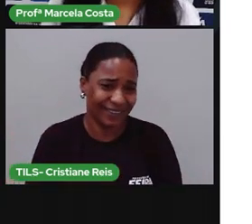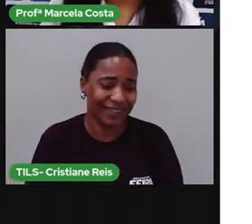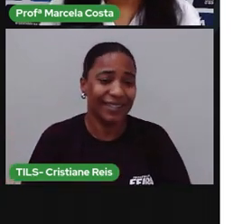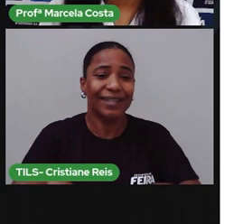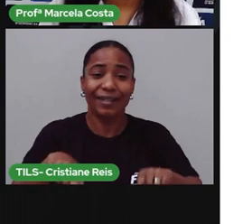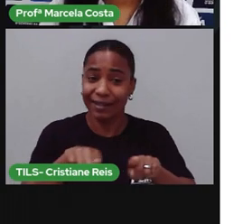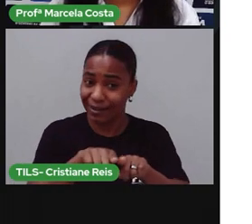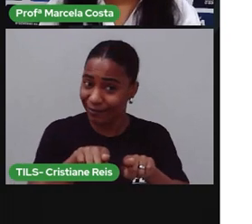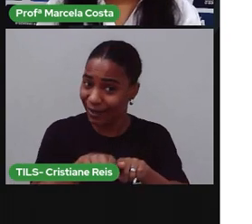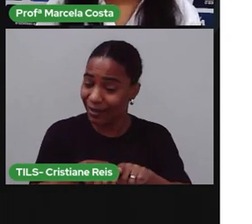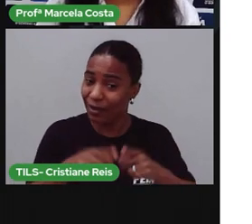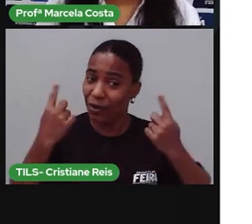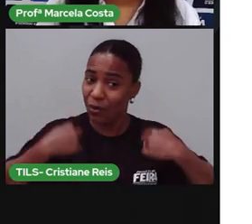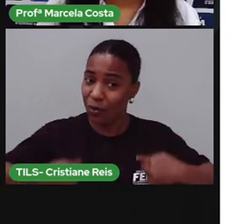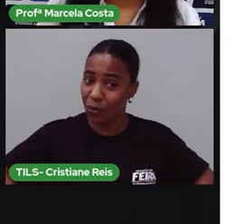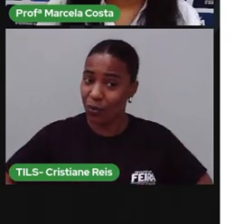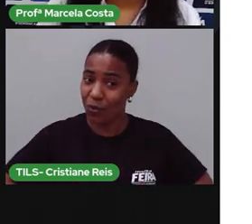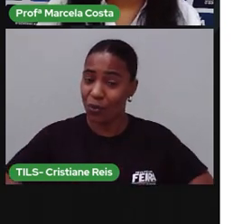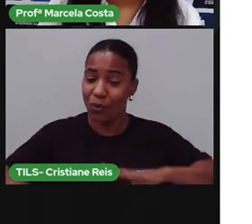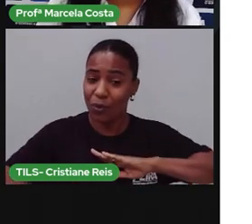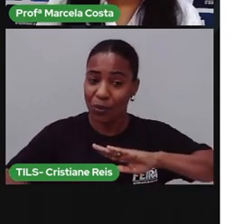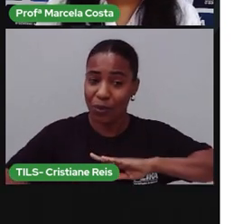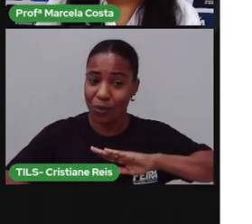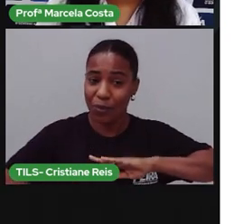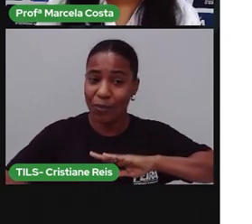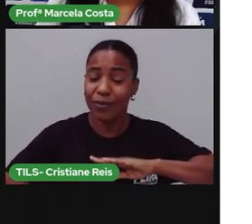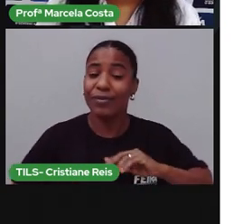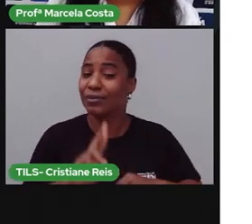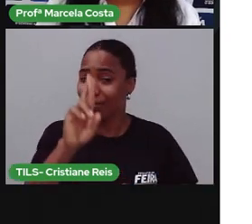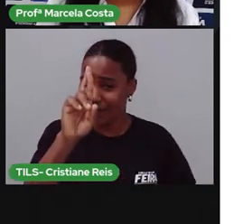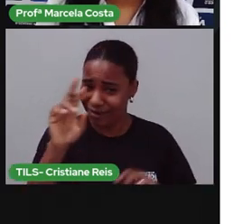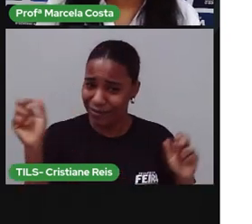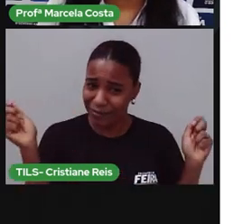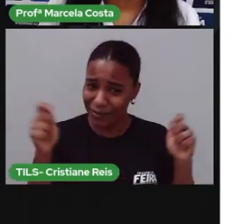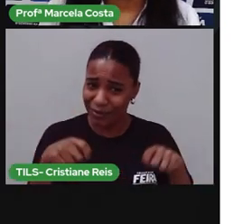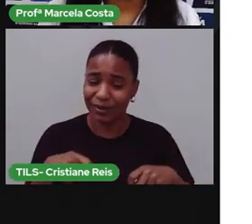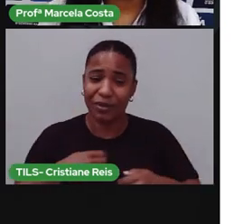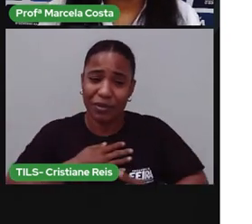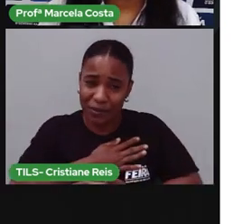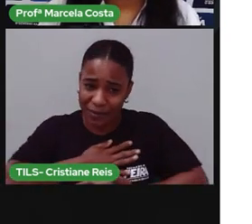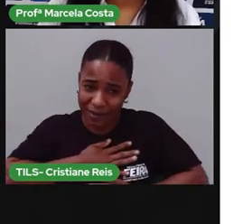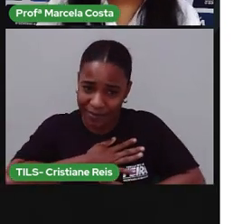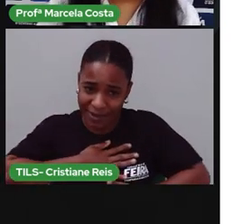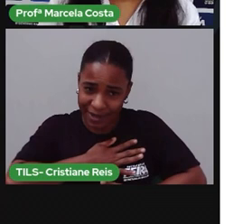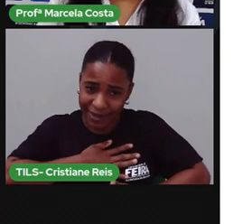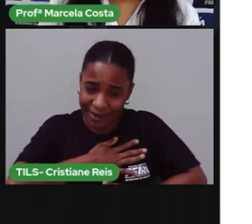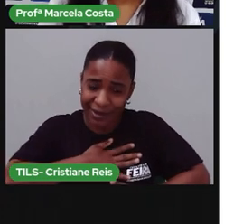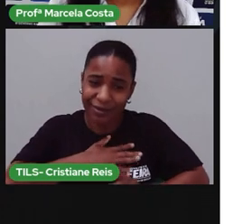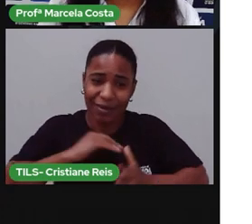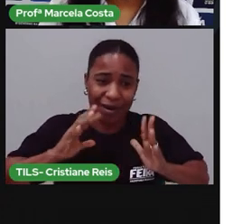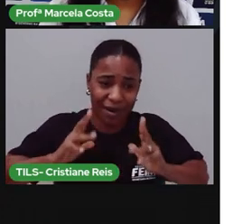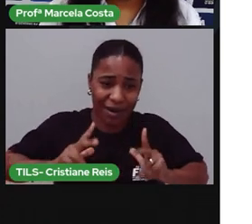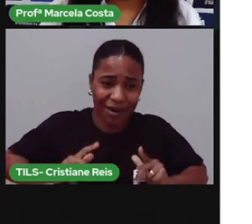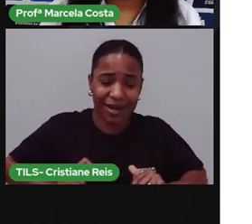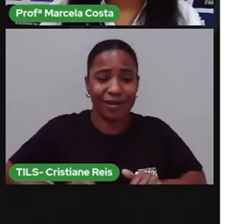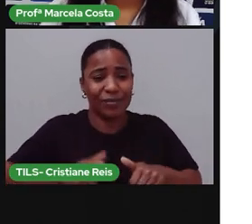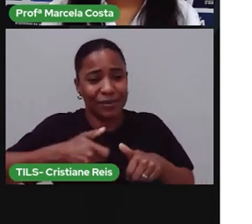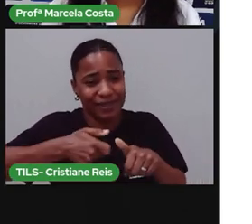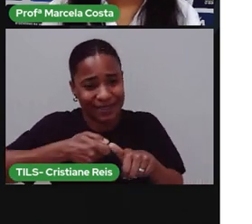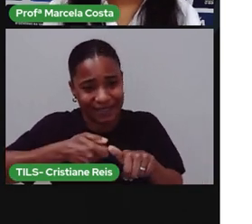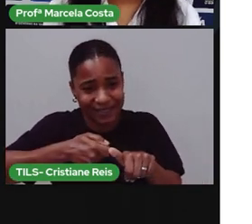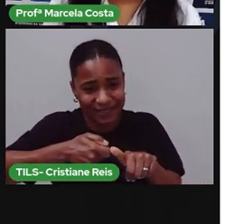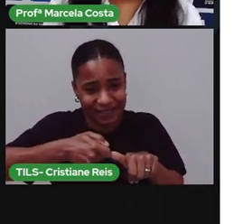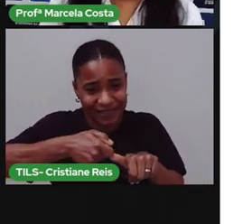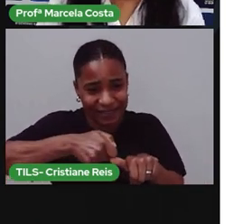a higiene do seu corpo, né, tomar banho, usar roupas limpas, cortar as unhas,